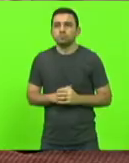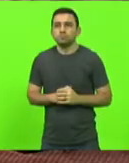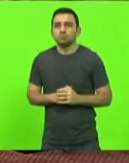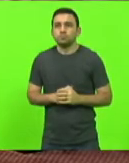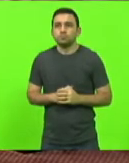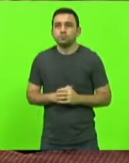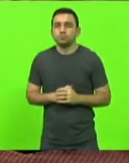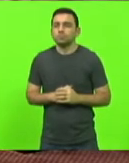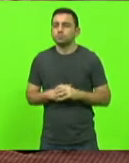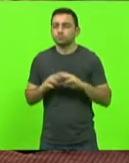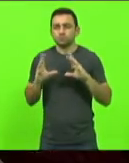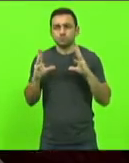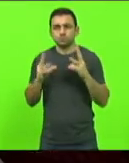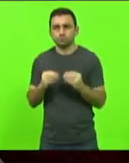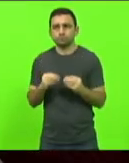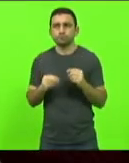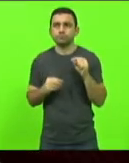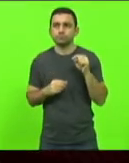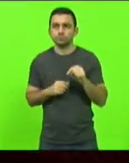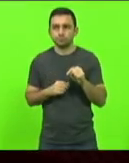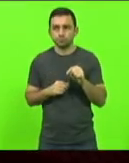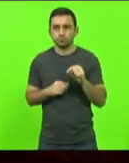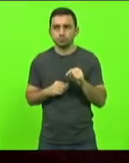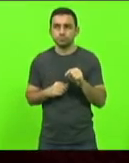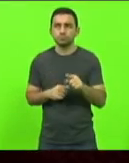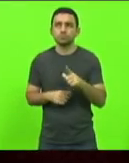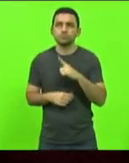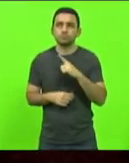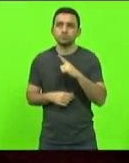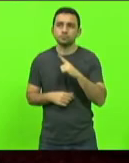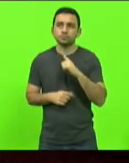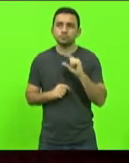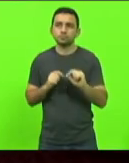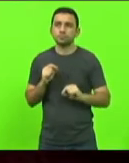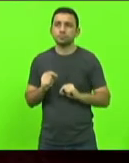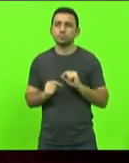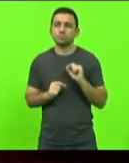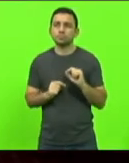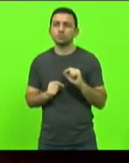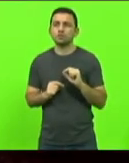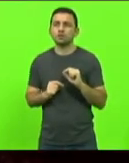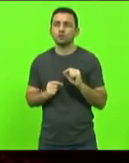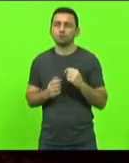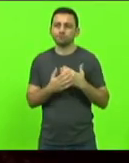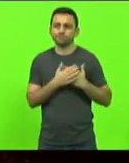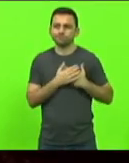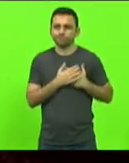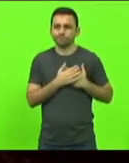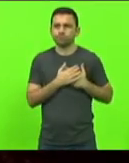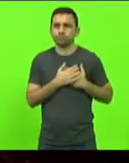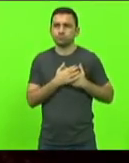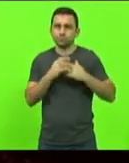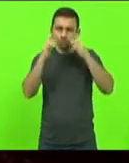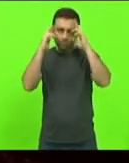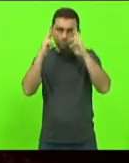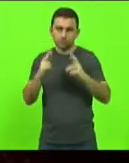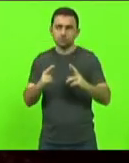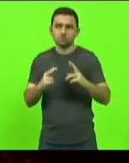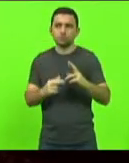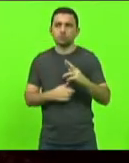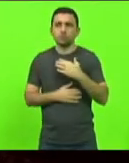Todos nós aqui temos um profundo respeito e consideração